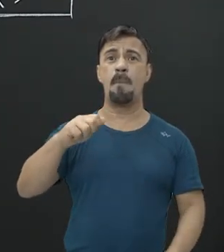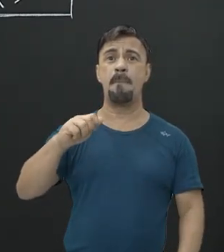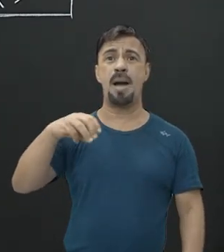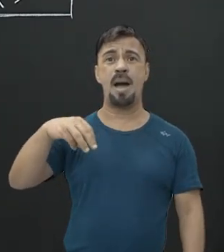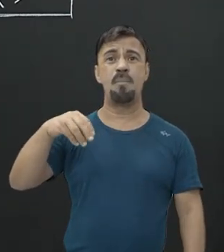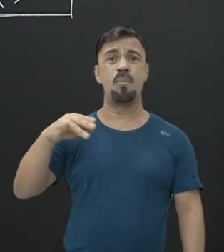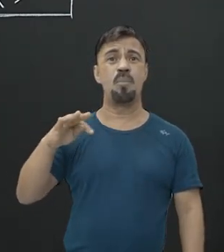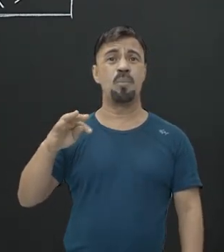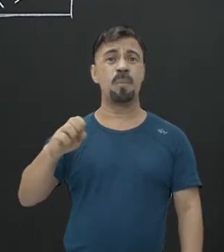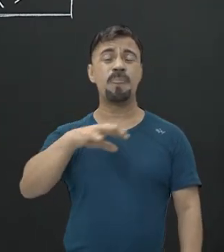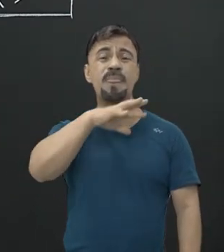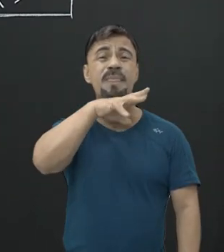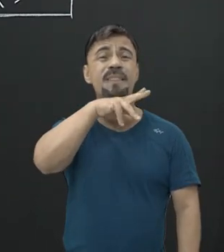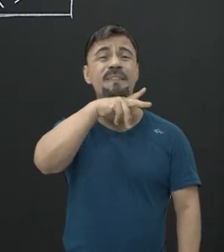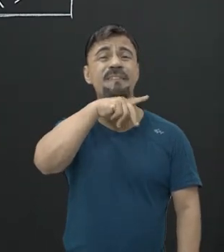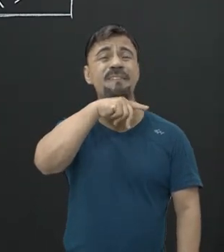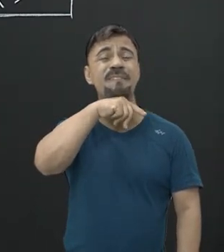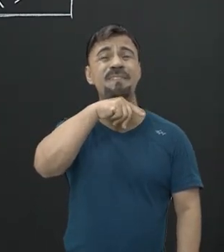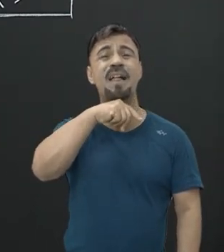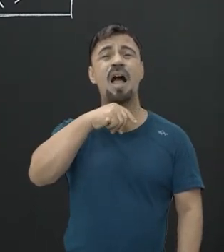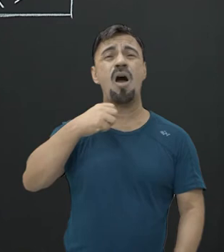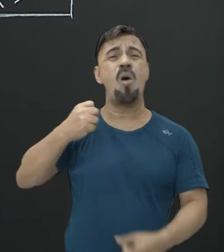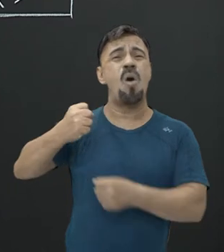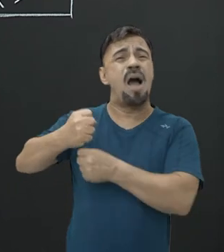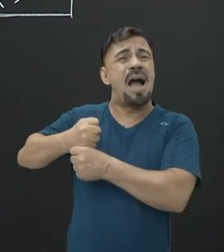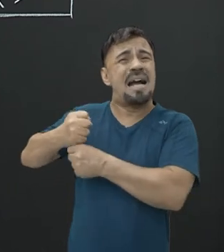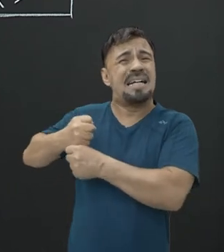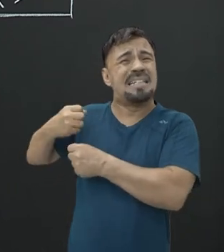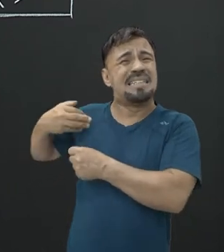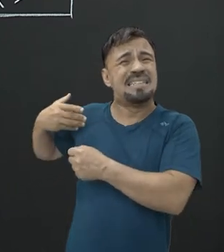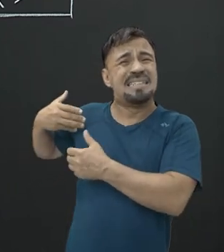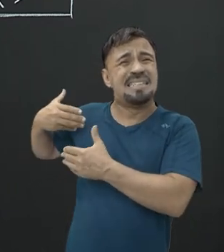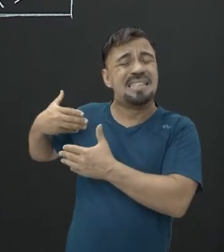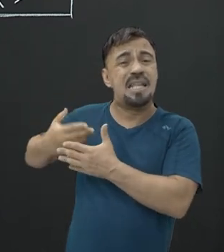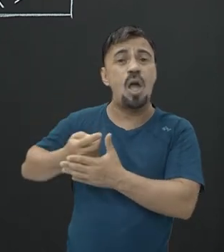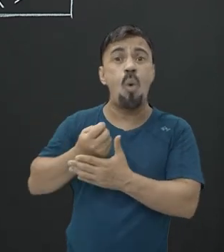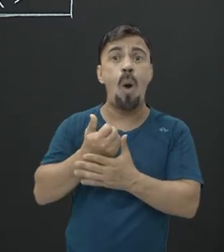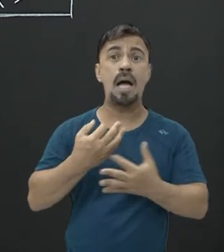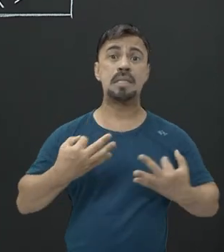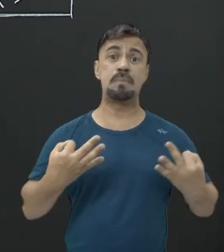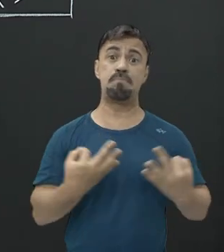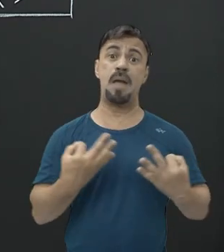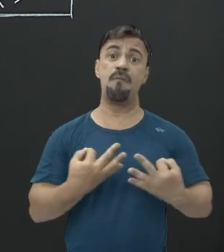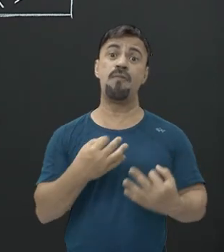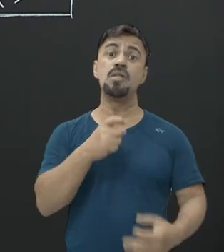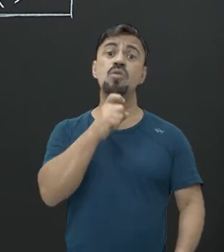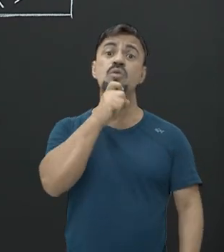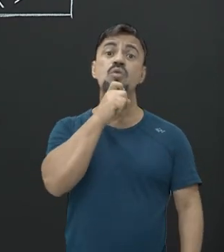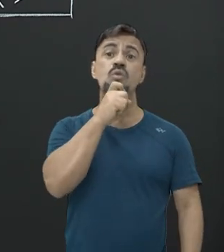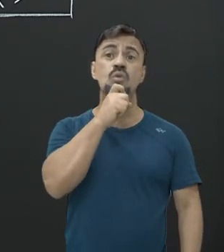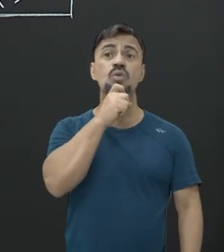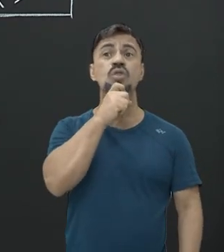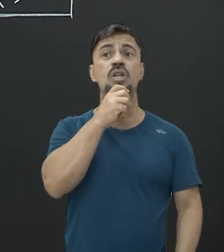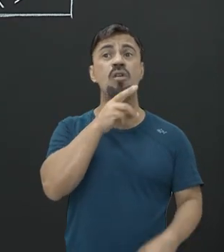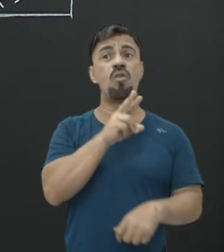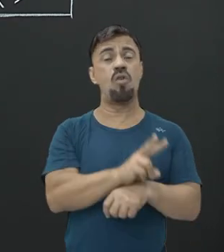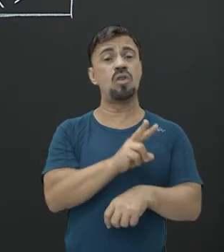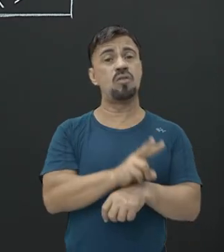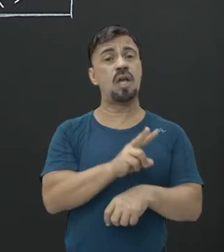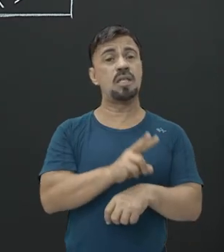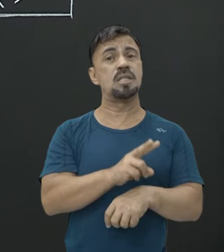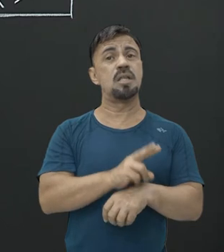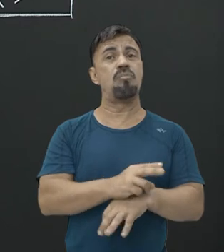preservado quase que perfeito no gelo. Olha que coisa chocante, impressionante. É o sonho de consumo, conservação total